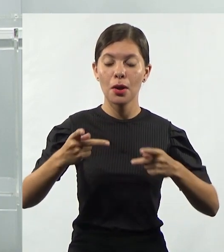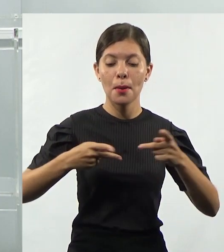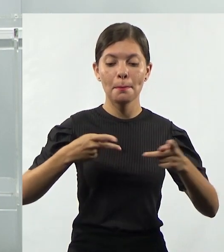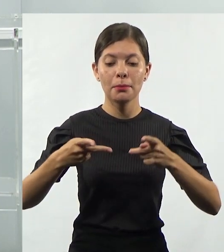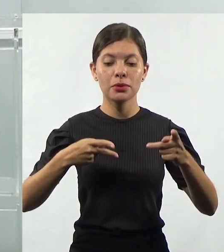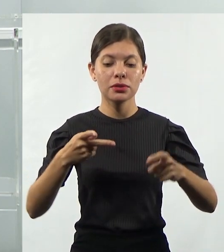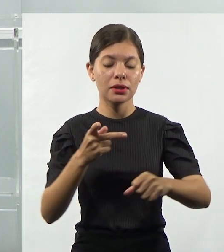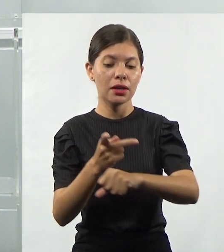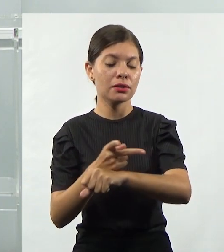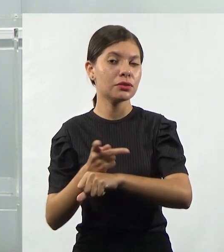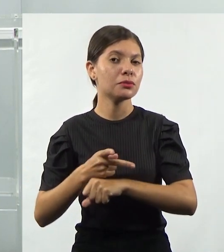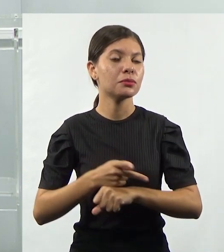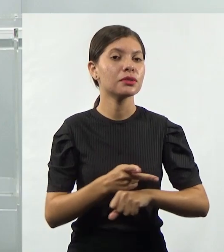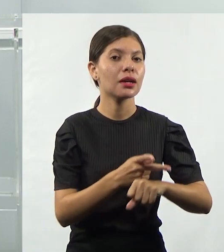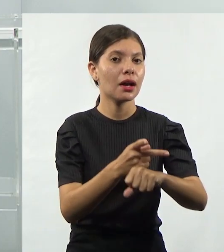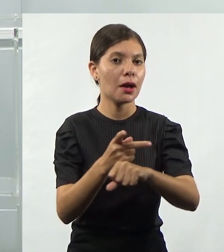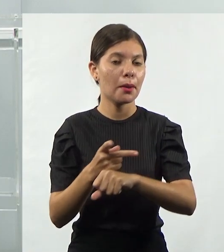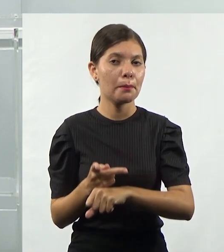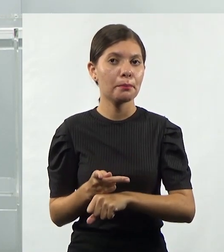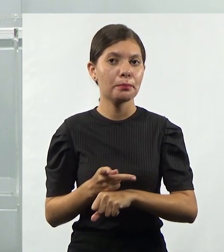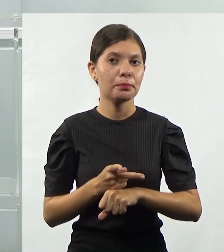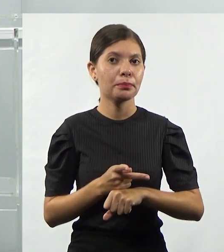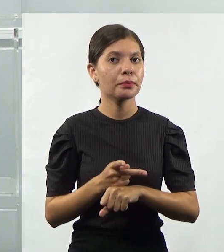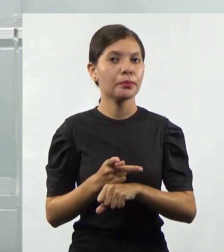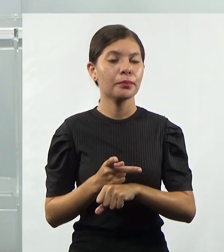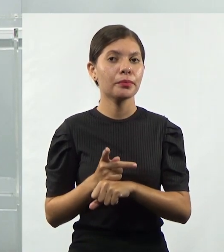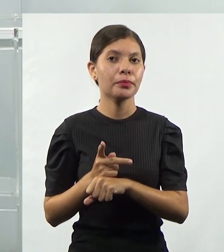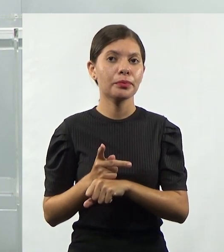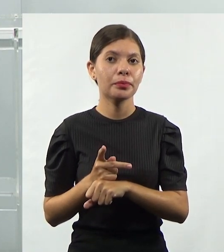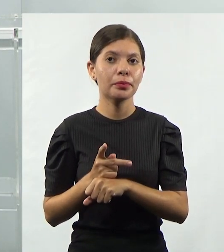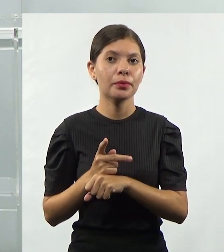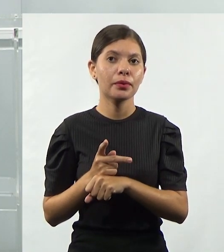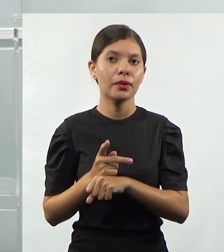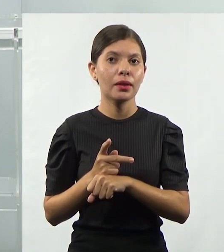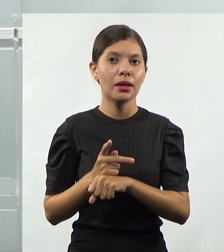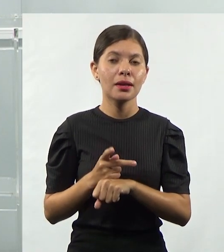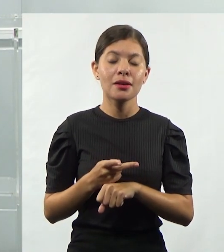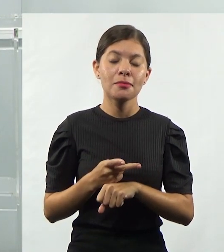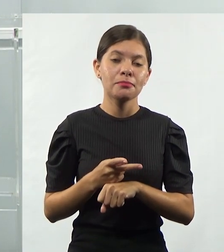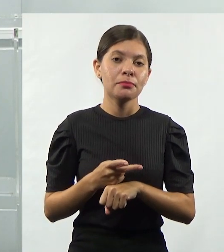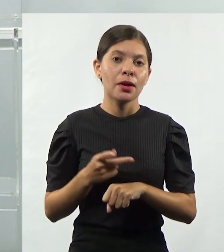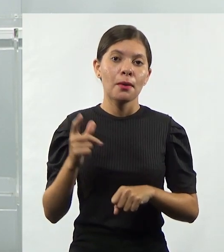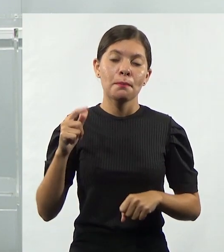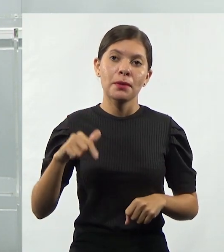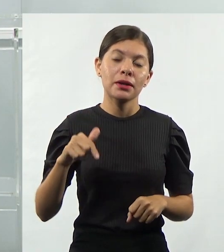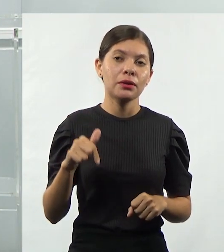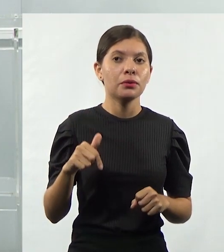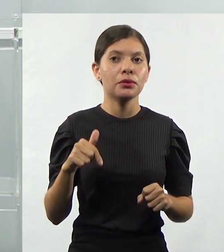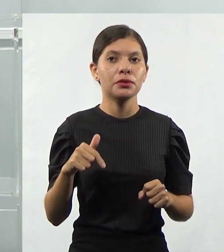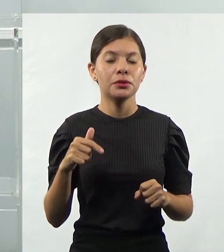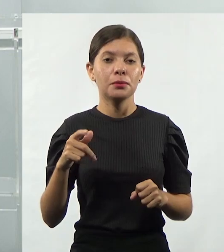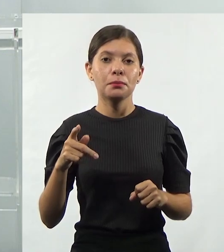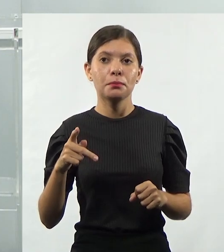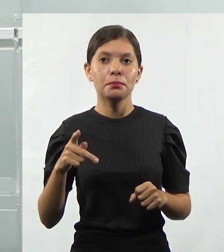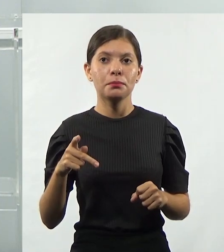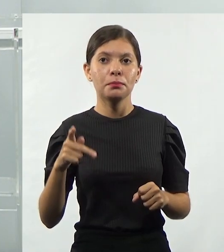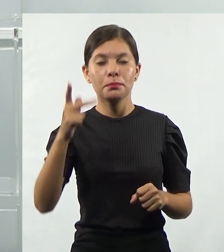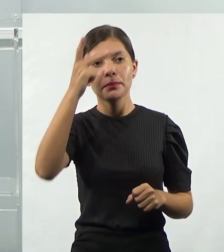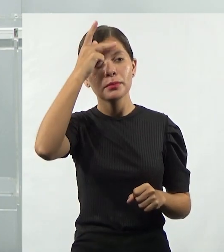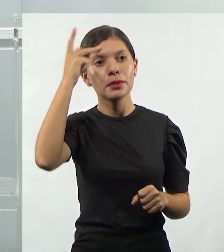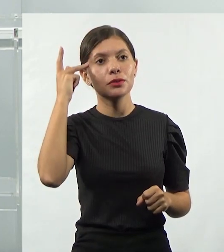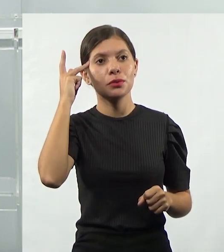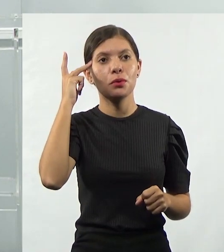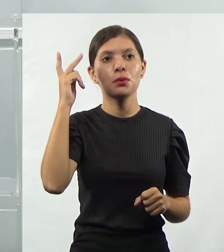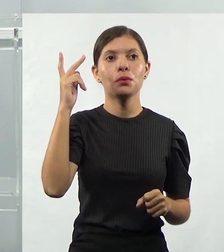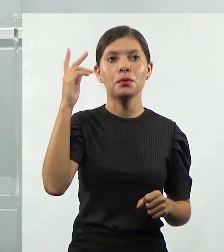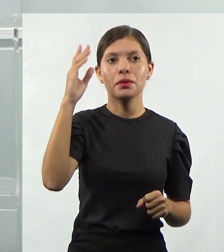pessoas, de buscar essas pessoas, né? Muitas vezes já são pessoas que já sabem desenvolver aquilo que a